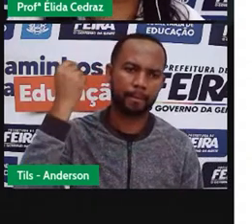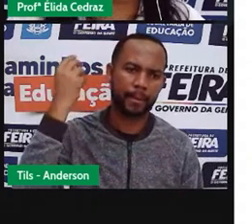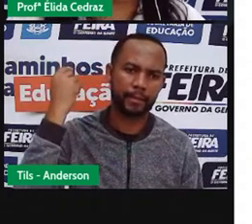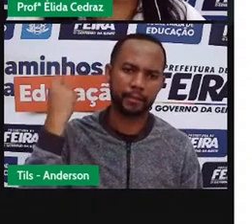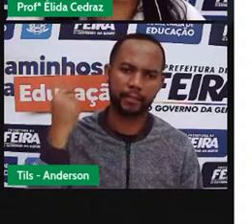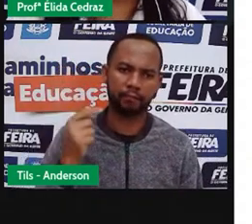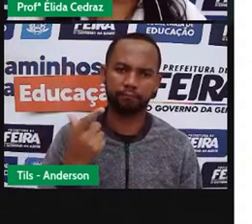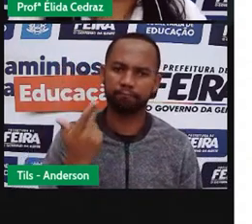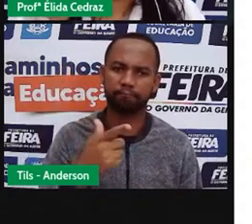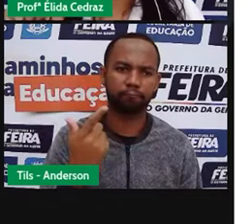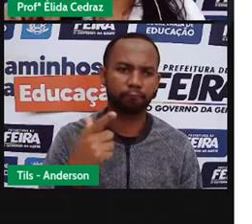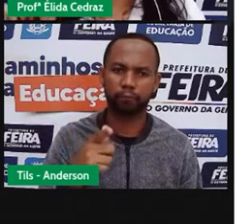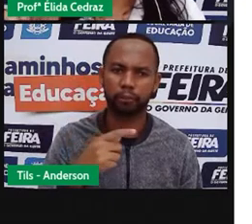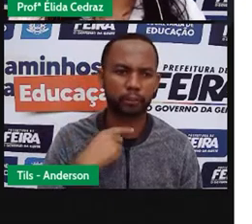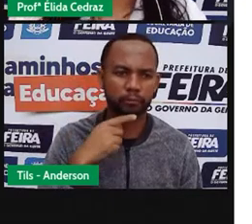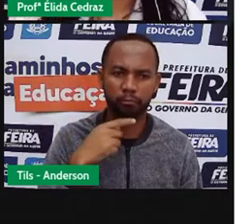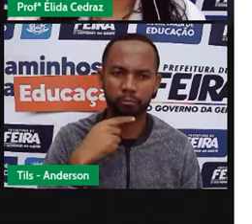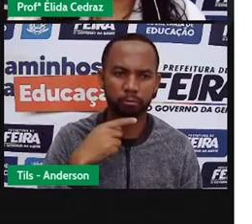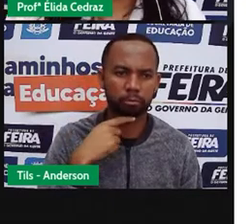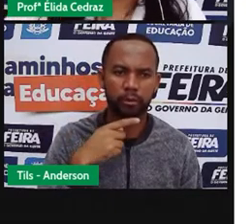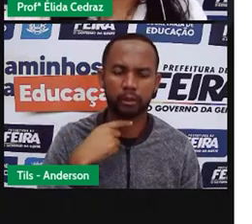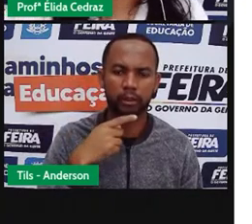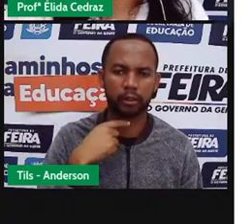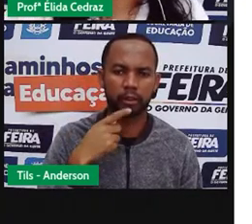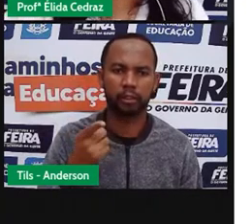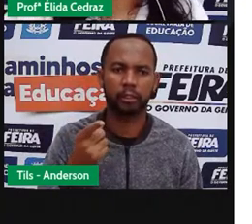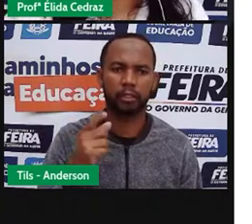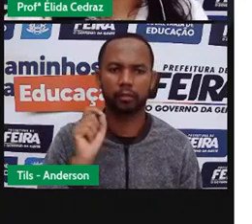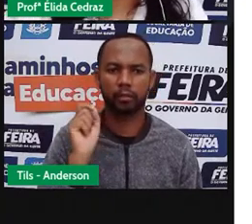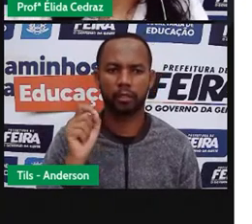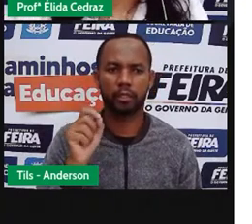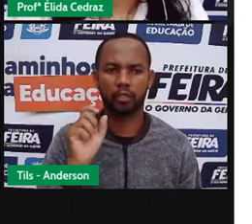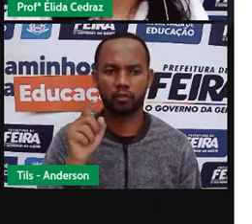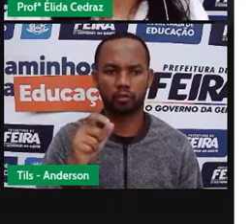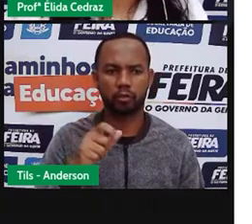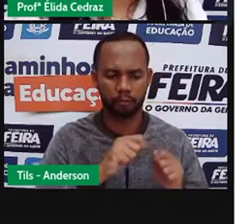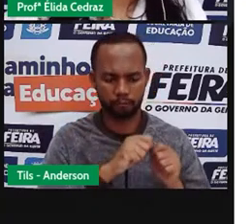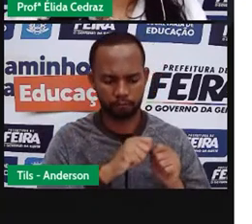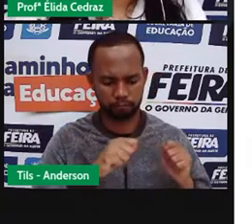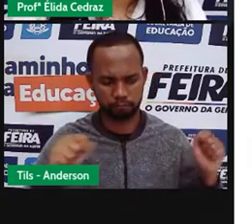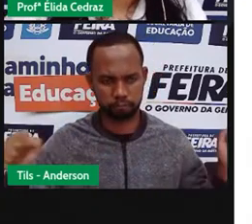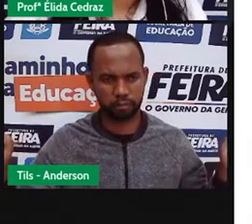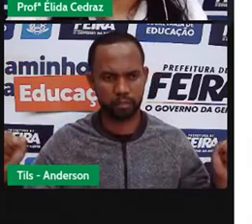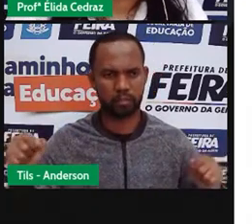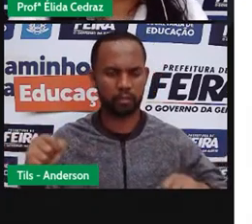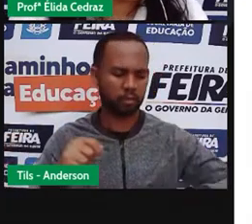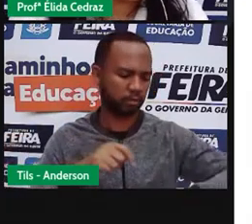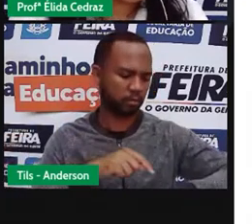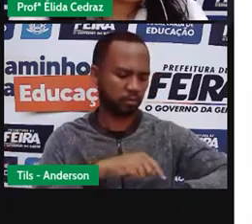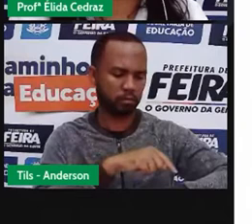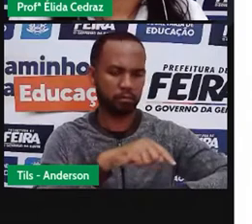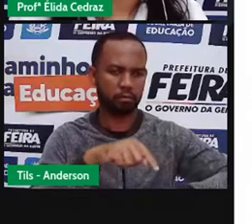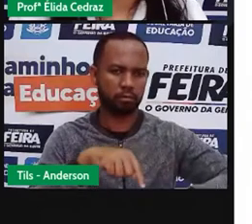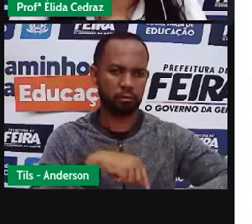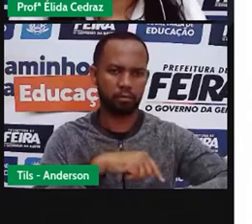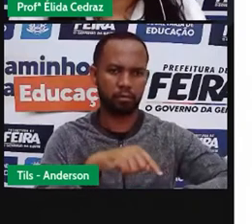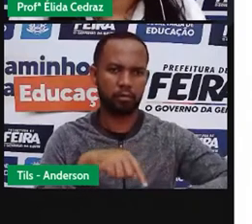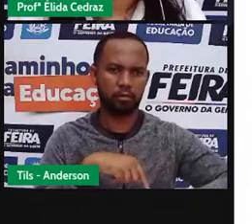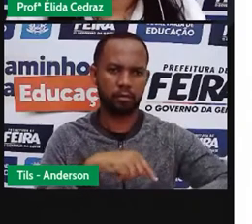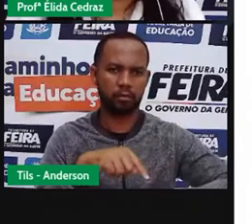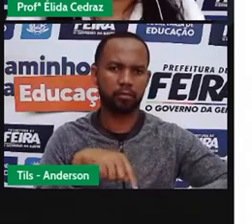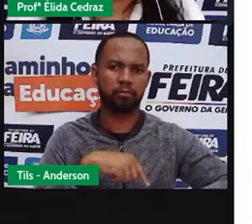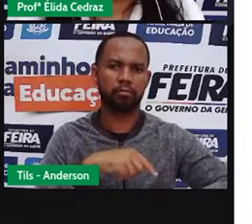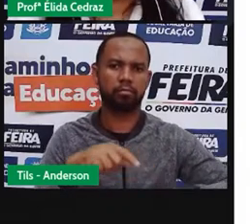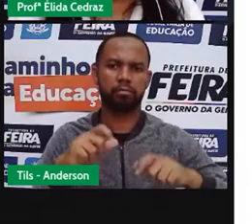eles não funcionavam com bateria. Era de corda. A pessoa tinha que dar corda no relógio. Isso